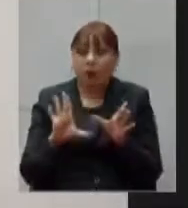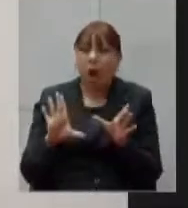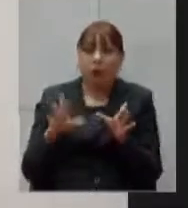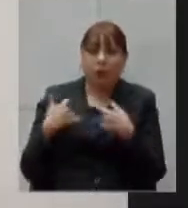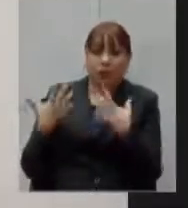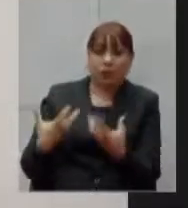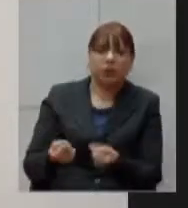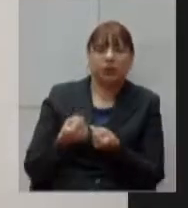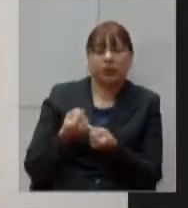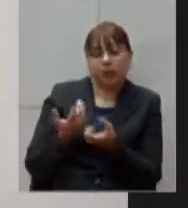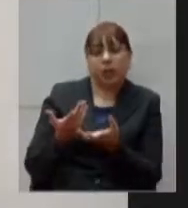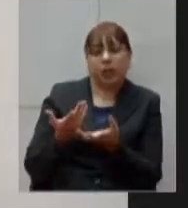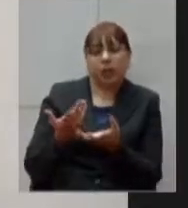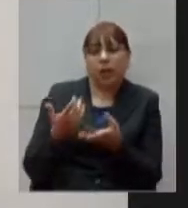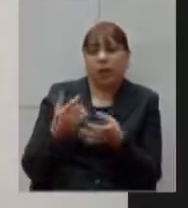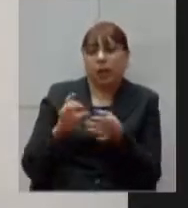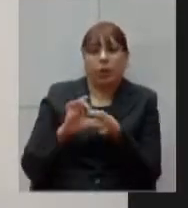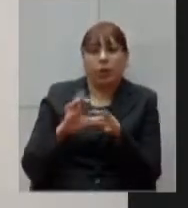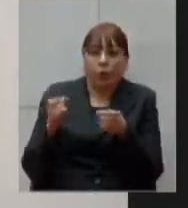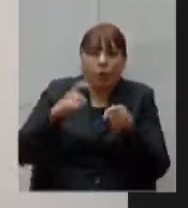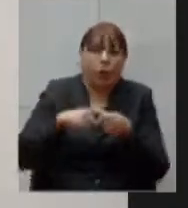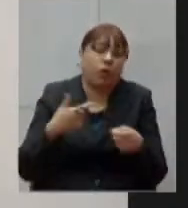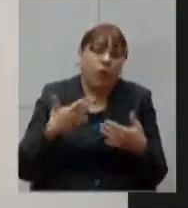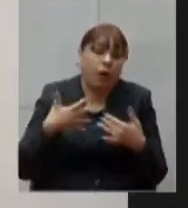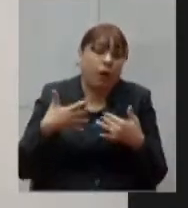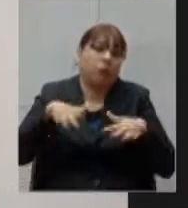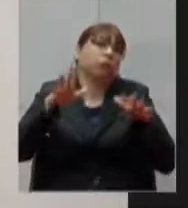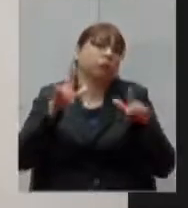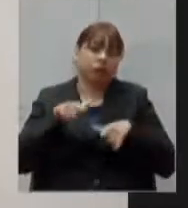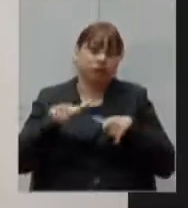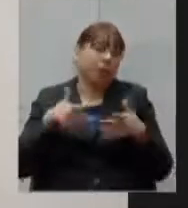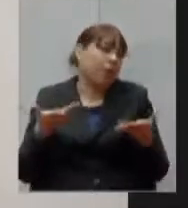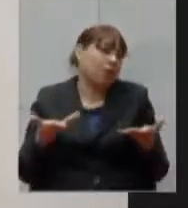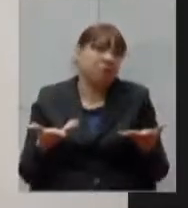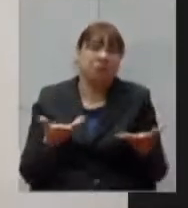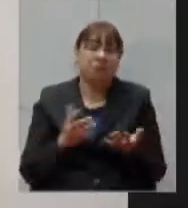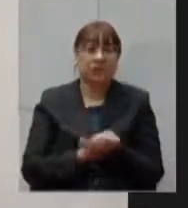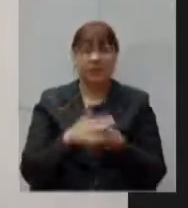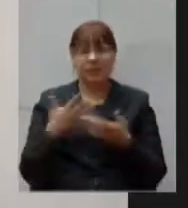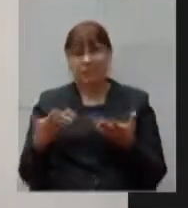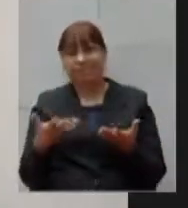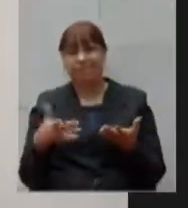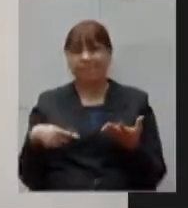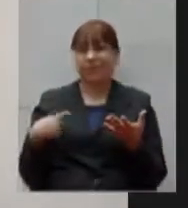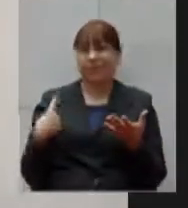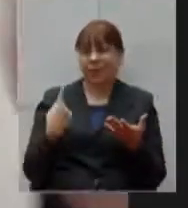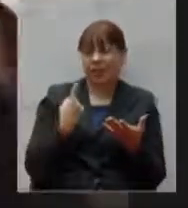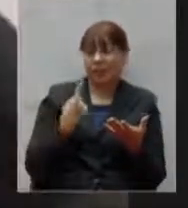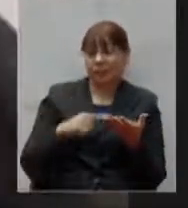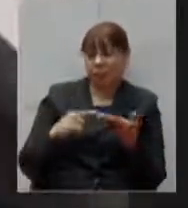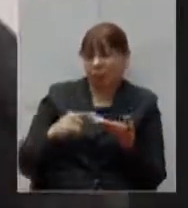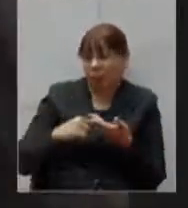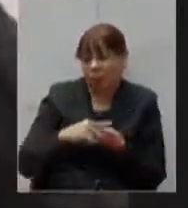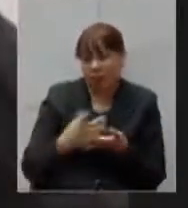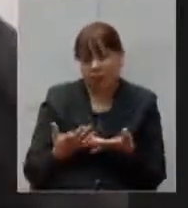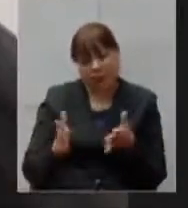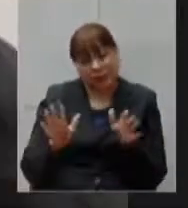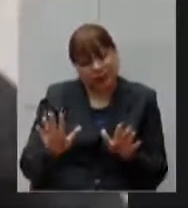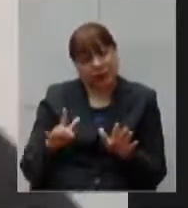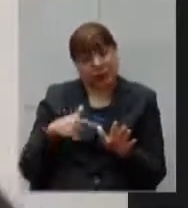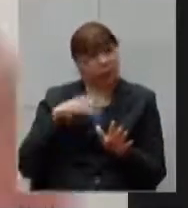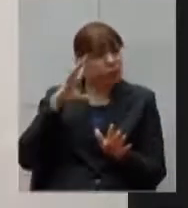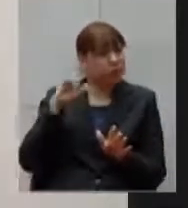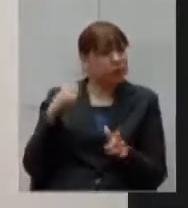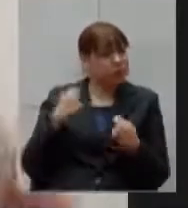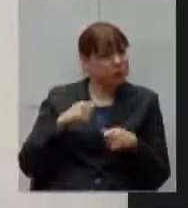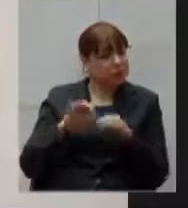baixa habilitação de leitos pelo governo federal isso eu vou abordar acho que nós temos que fazer uma avaliação mais completa